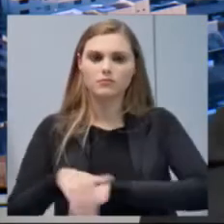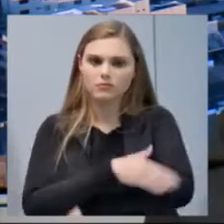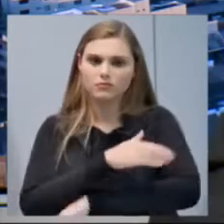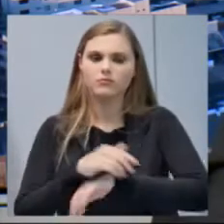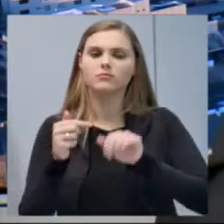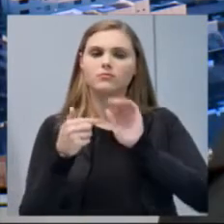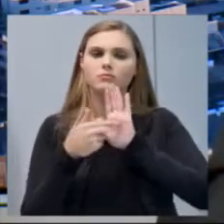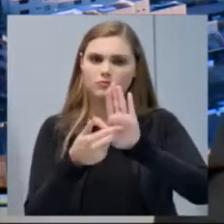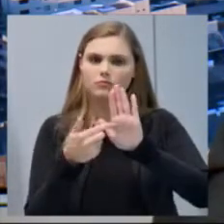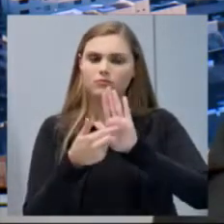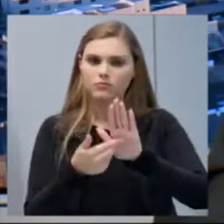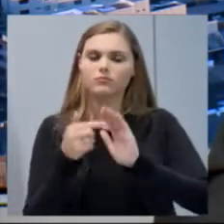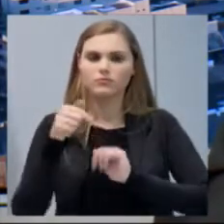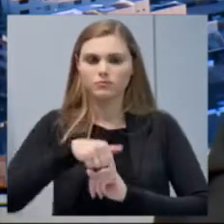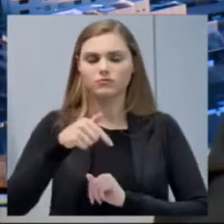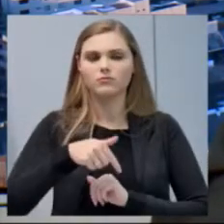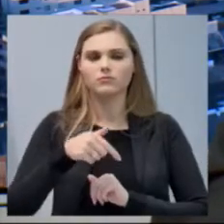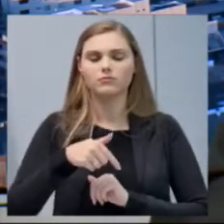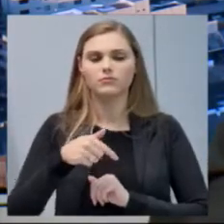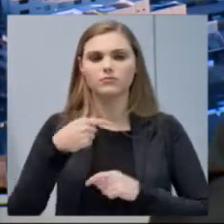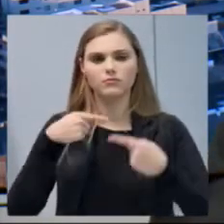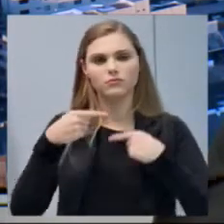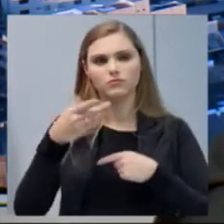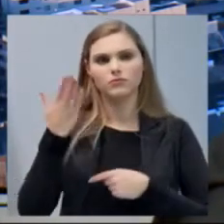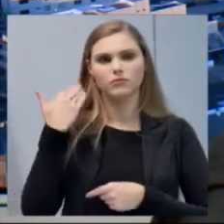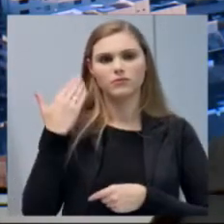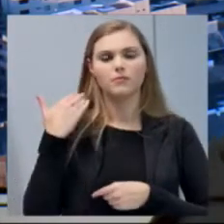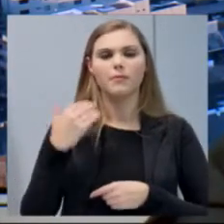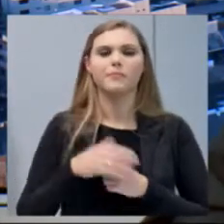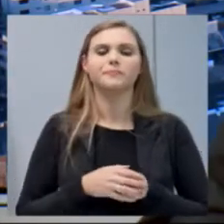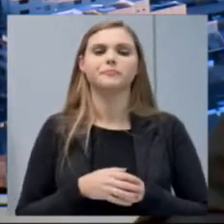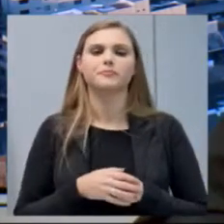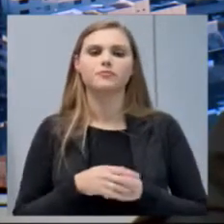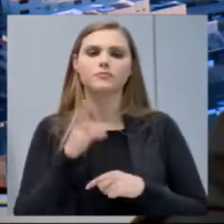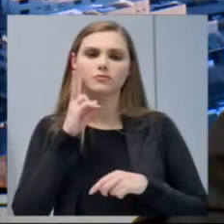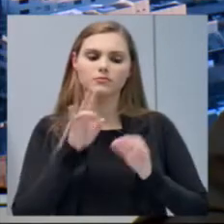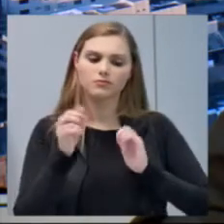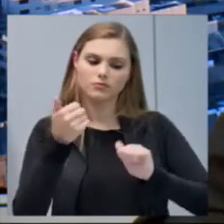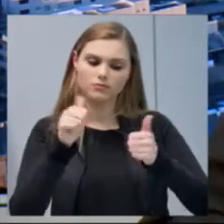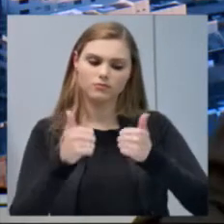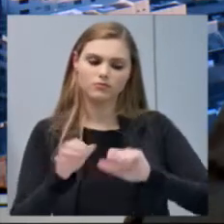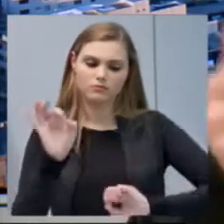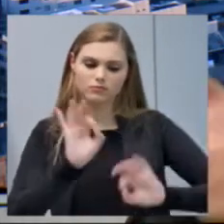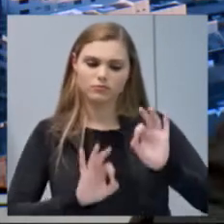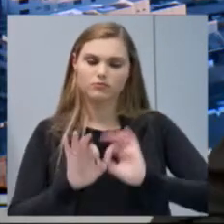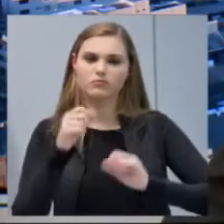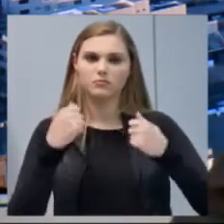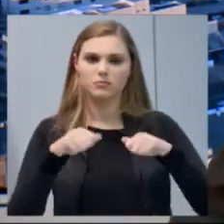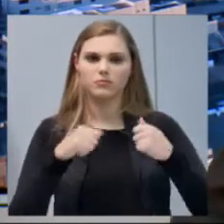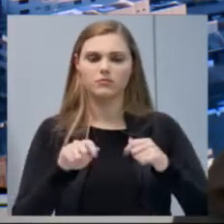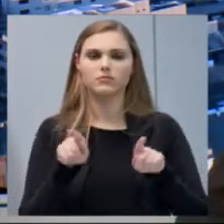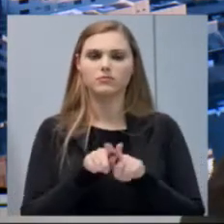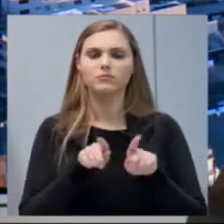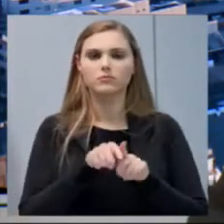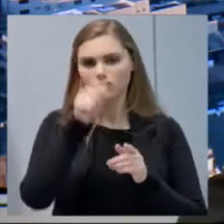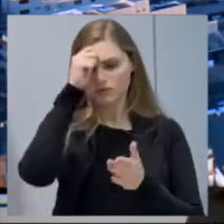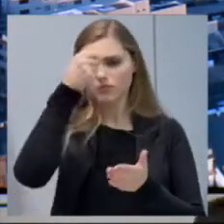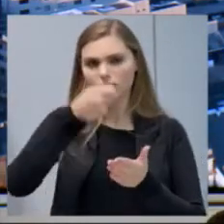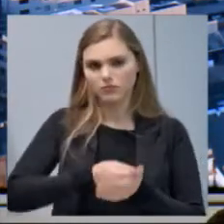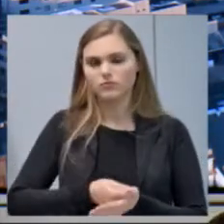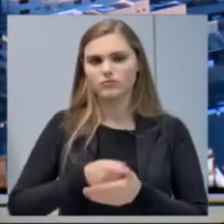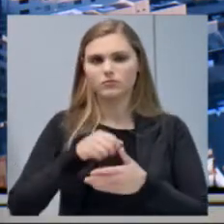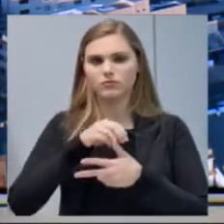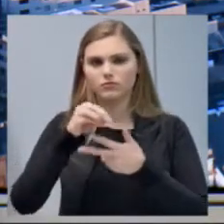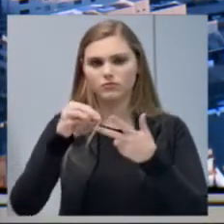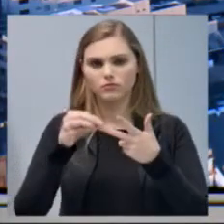apresentadas, tendo em vista aí o ajuste e a melhoria necessária. Então, foi assumido também por parte do Executivo o compromisso de